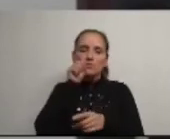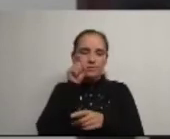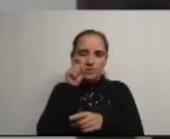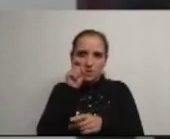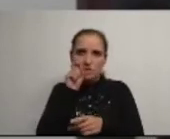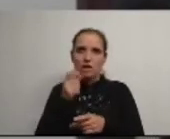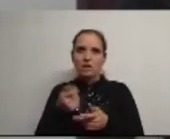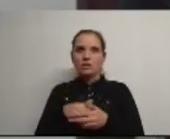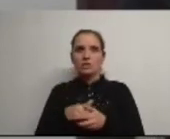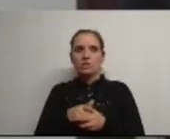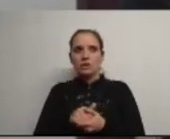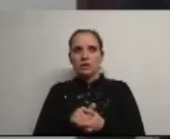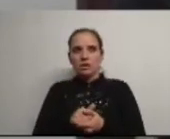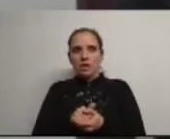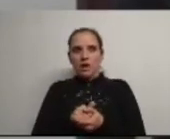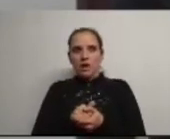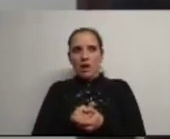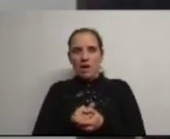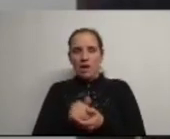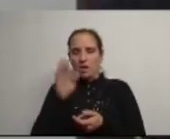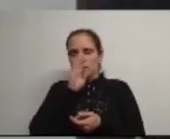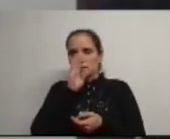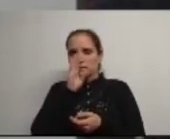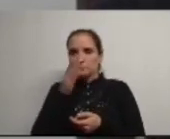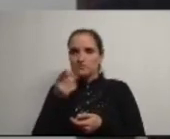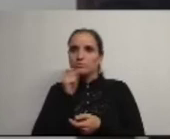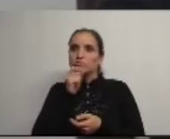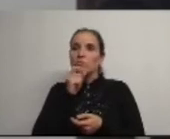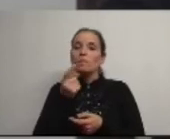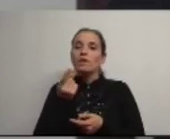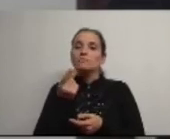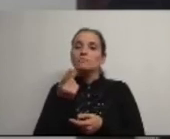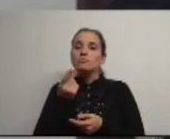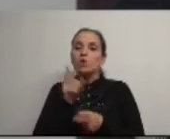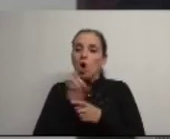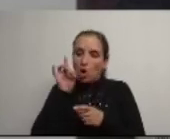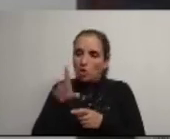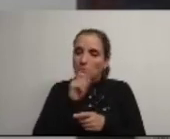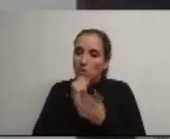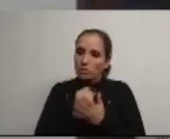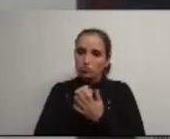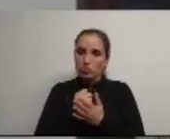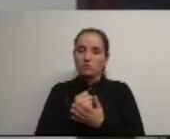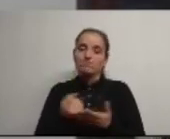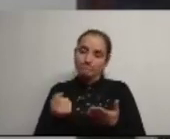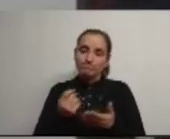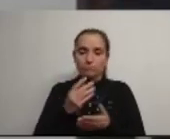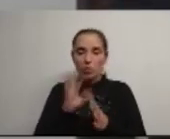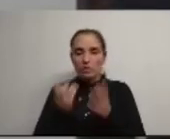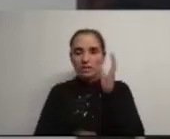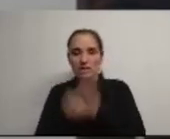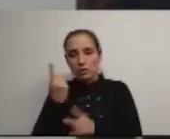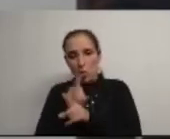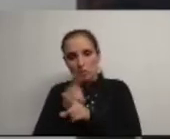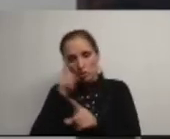dignidade da Assembleia e dos seus membros se a putativa eventualidade da figura de moção de censura pode ajudar os mecanismos quando são criados